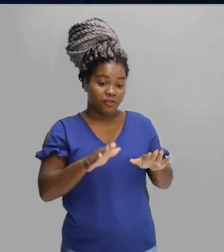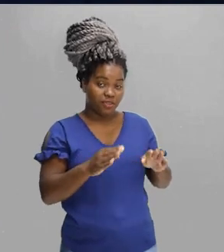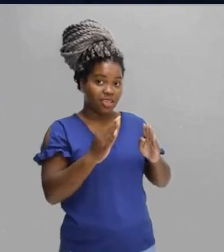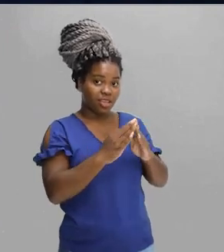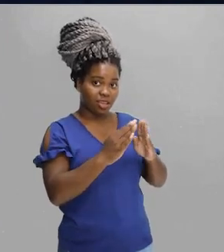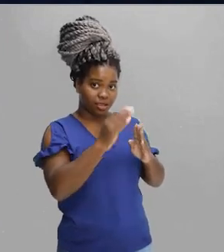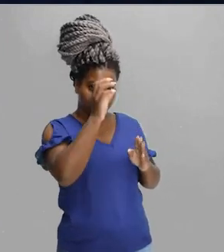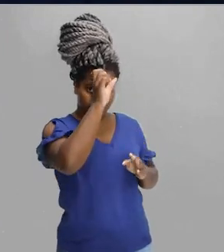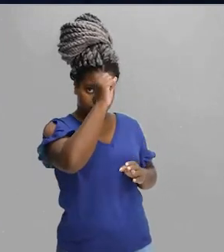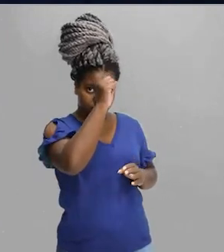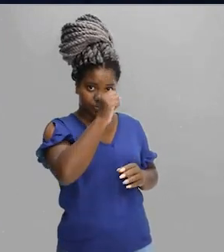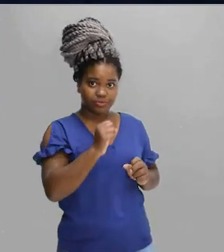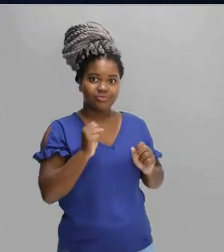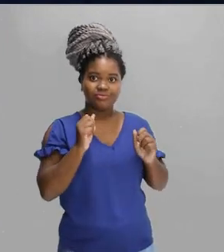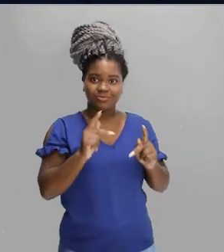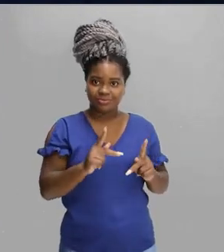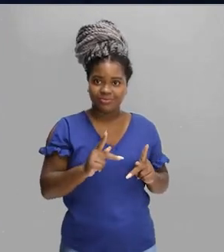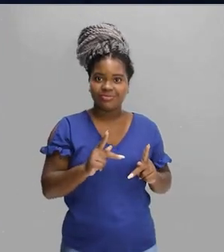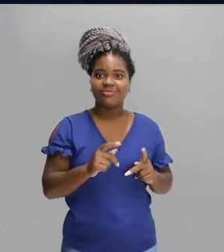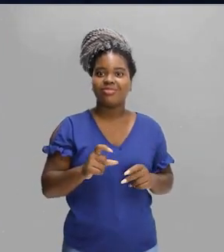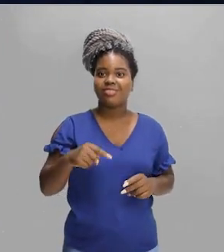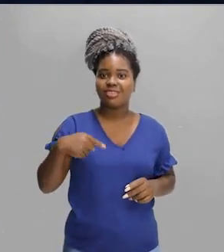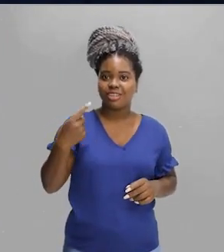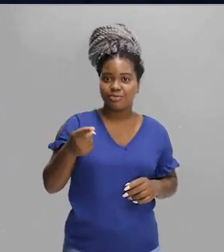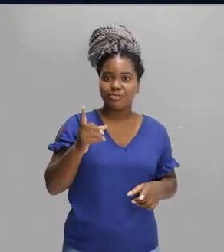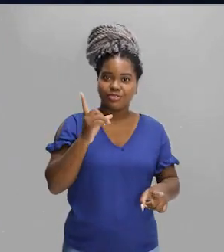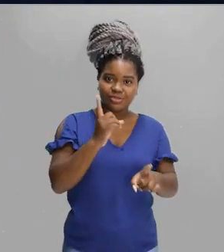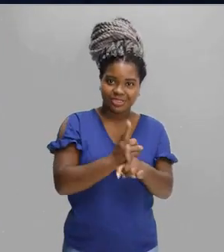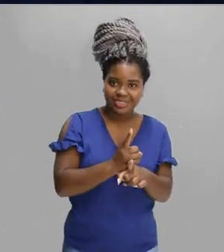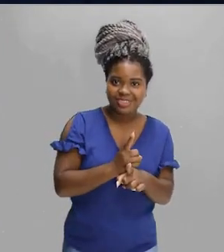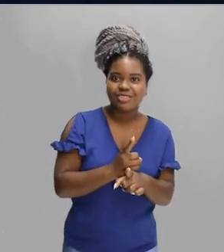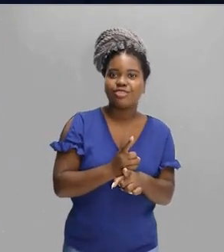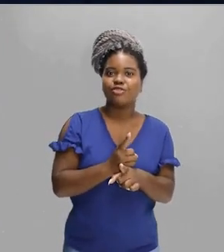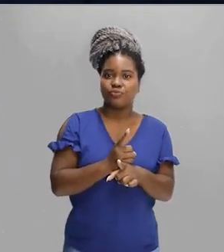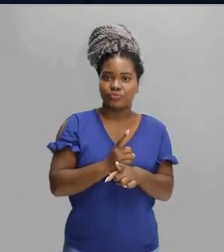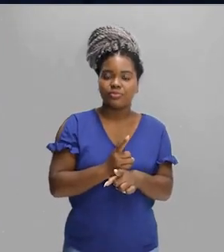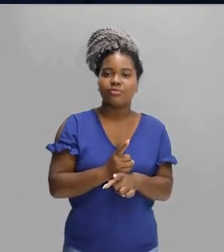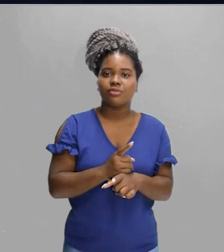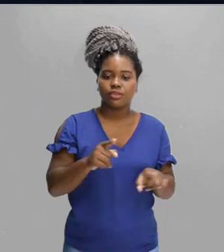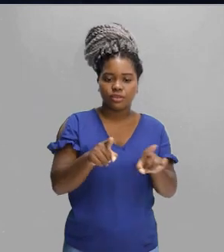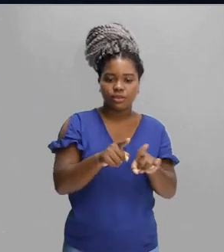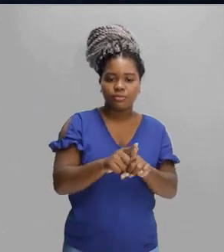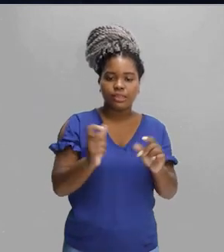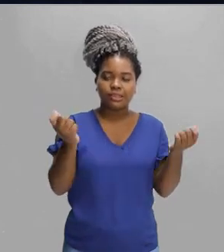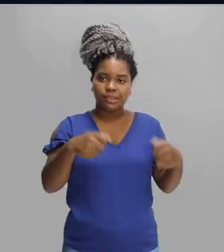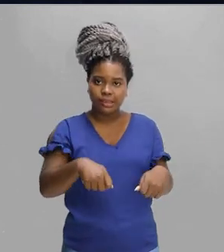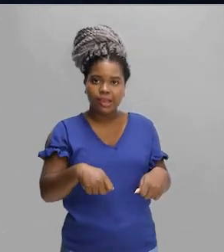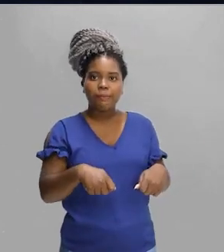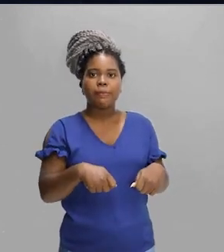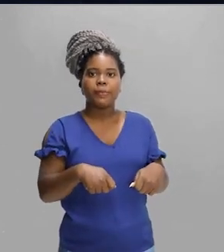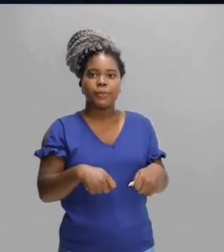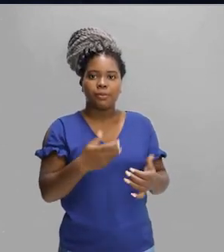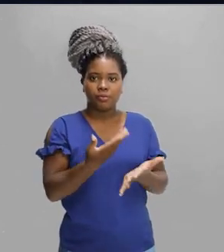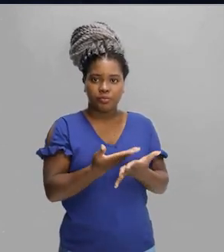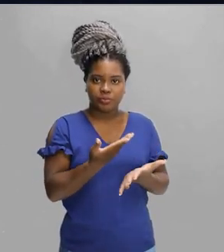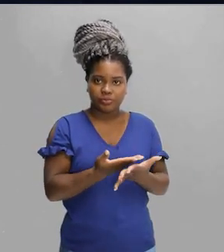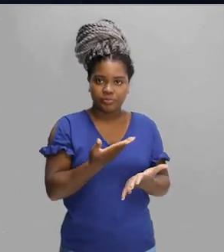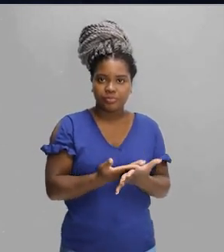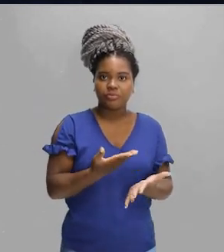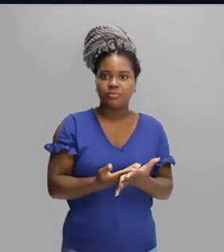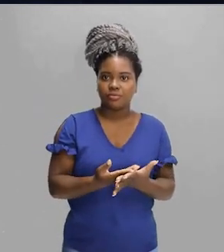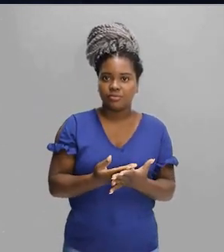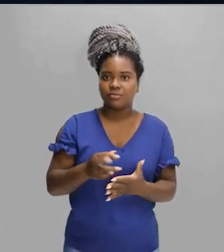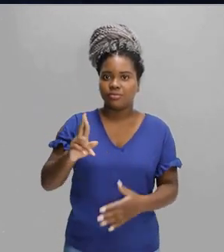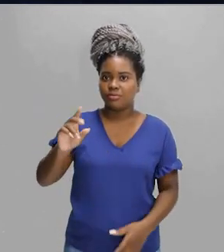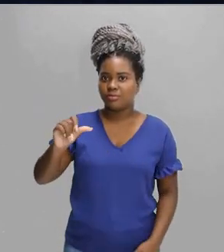Aprendendo em breve, a gente se encontra. Acompanhe também nossos conteúdos lá na plataforma do Spotify, na Rádio Timbira, no